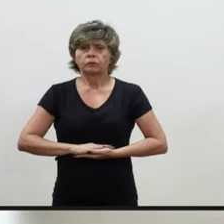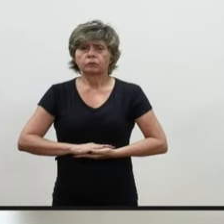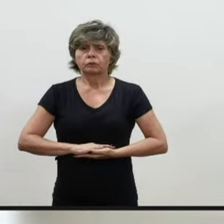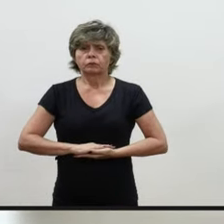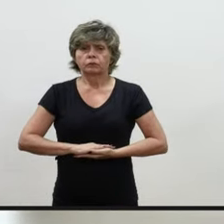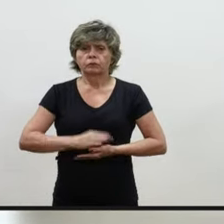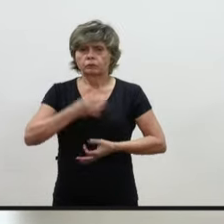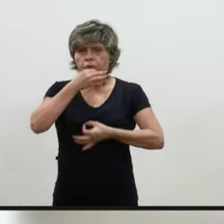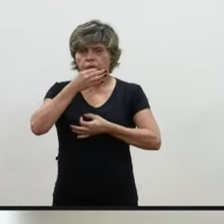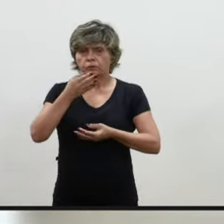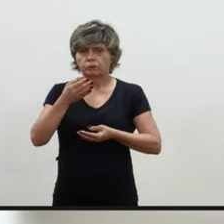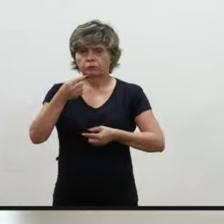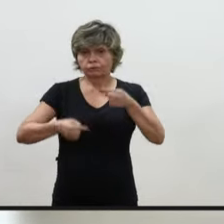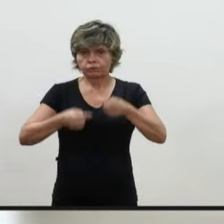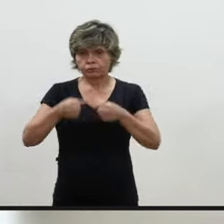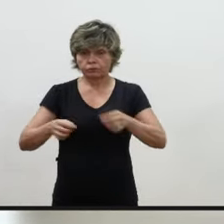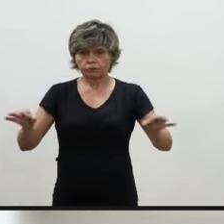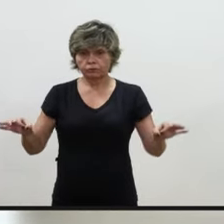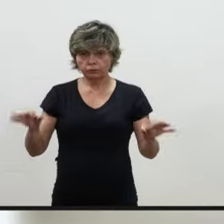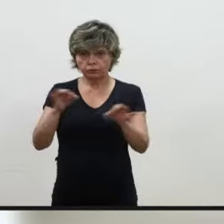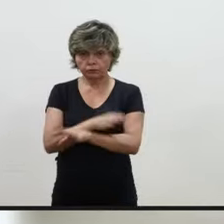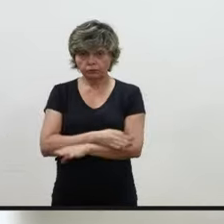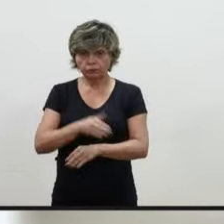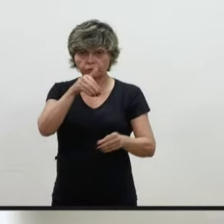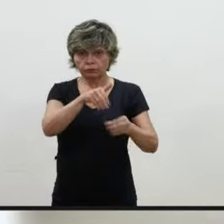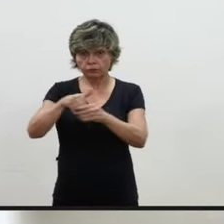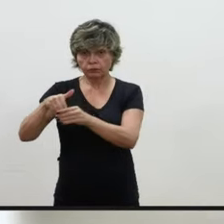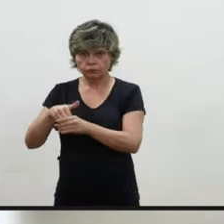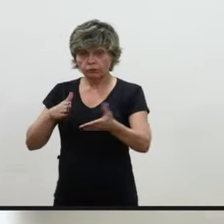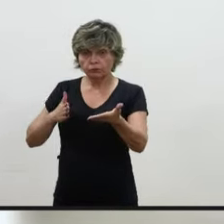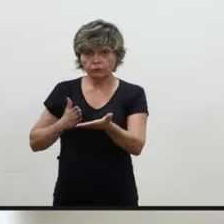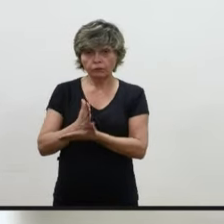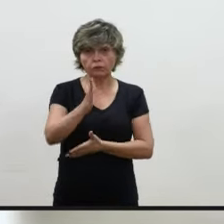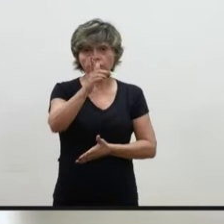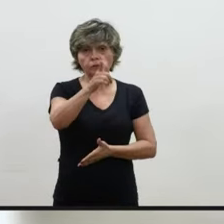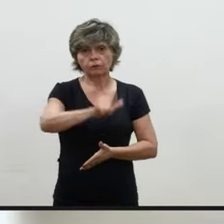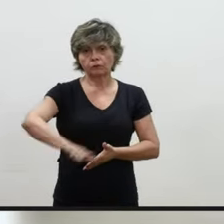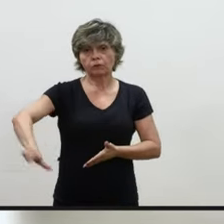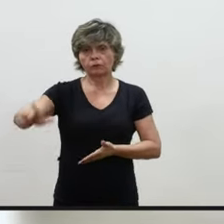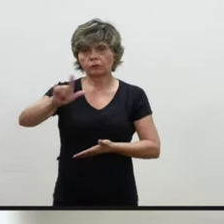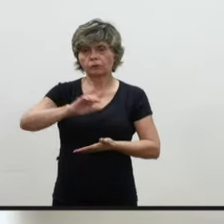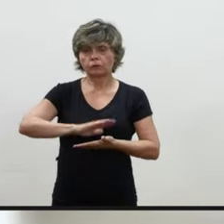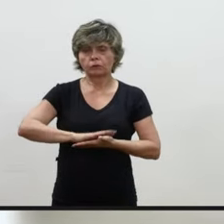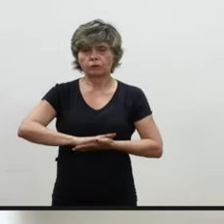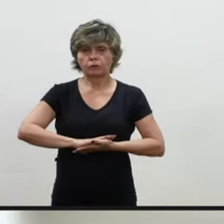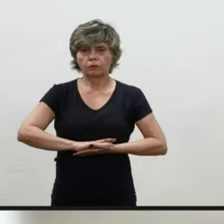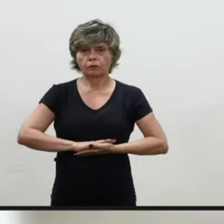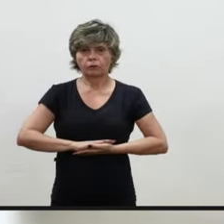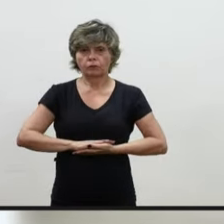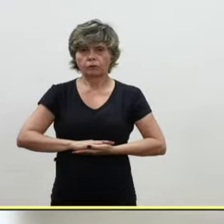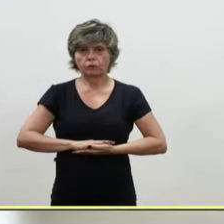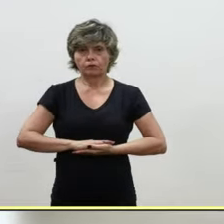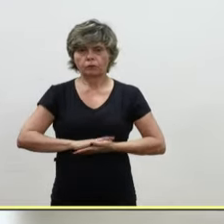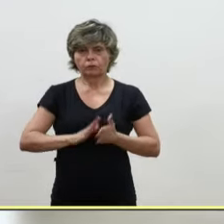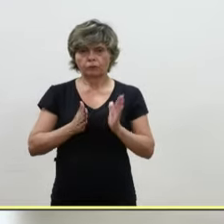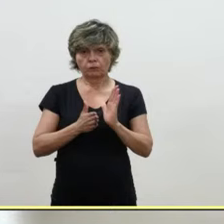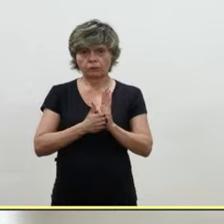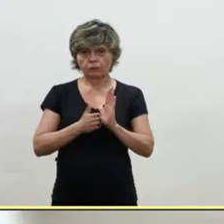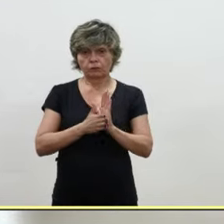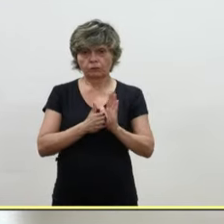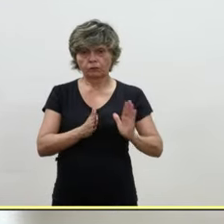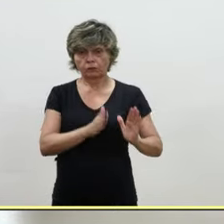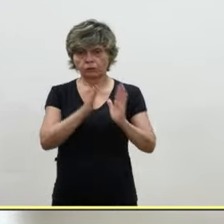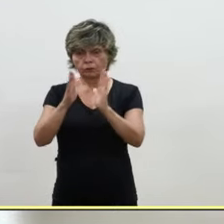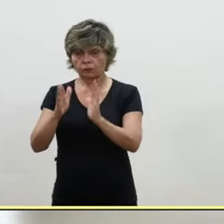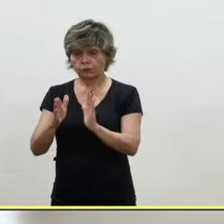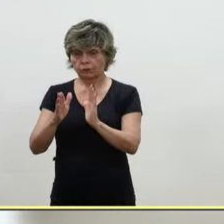Encerrada a discussão em votação. Aprovado no sistema do relator. Processo seguinte. Na pauta do sistema